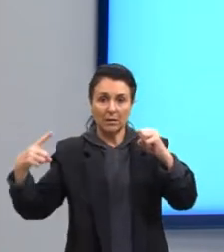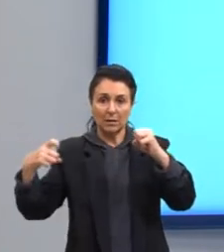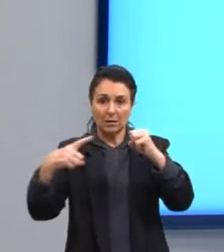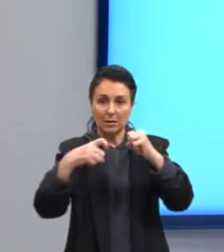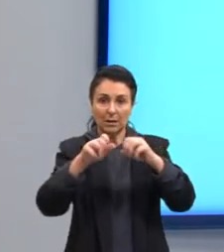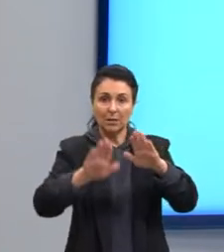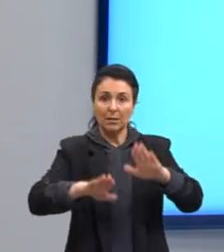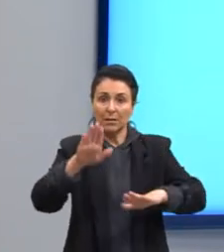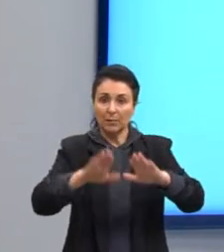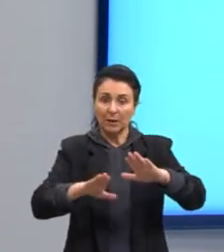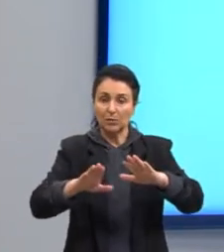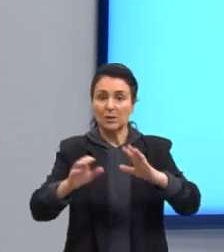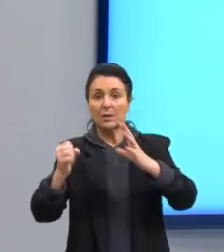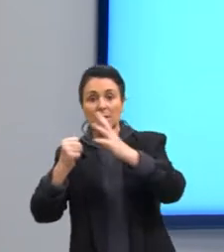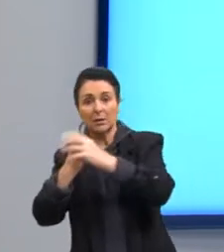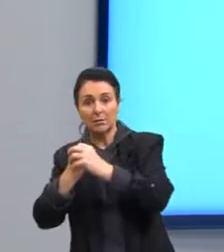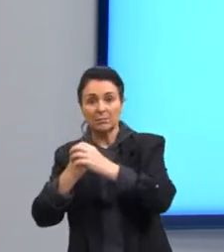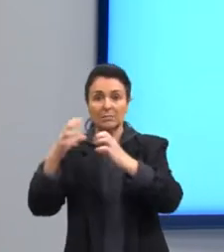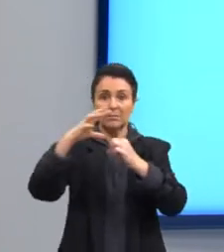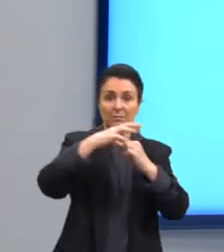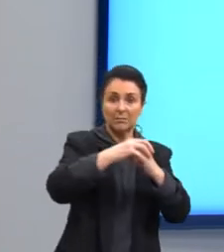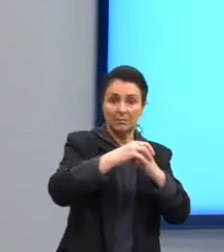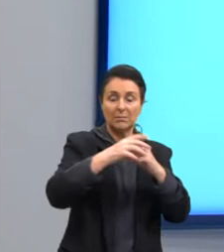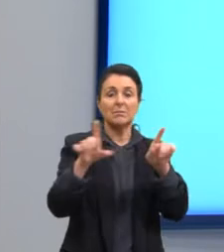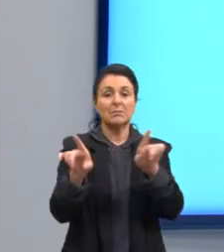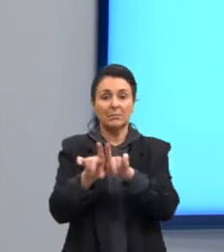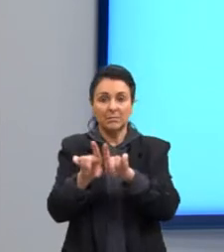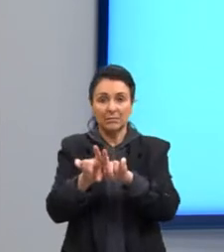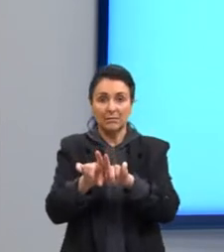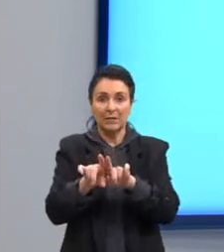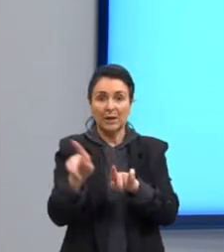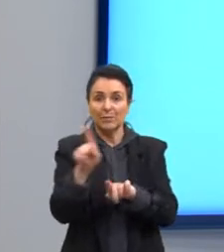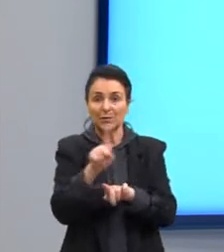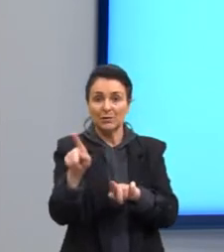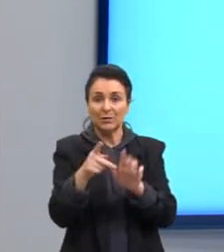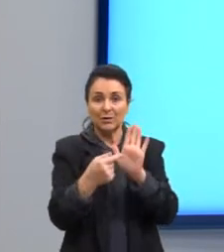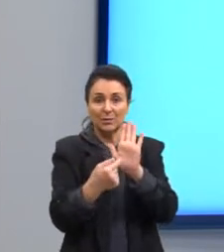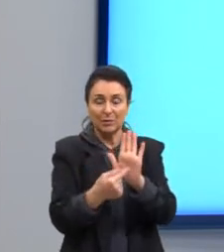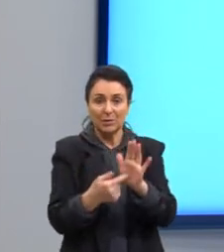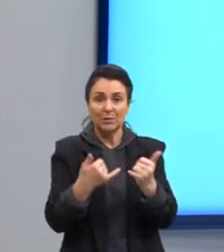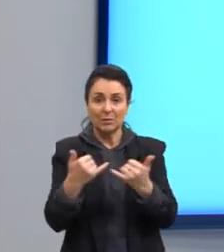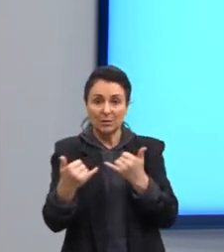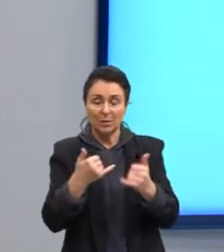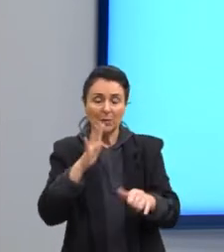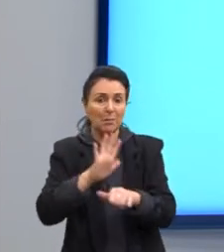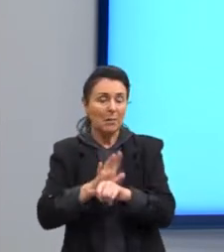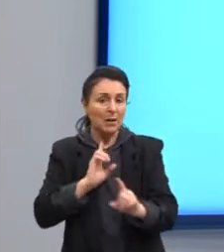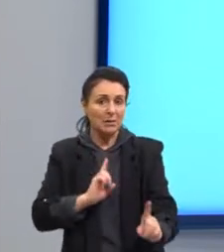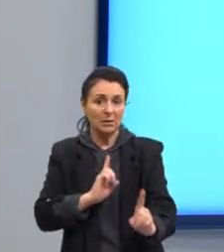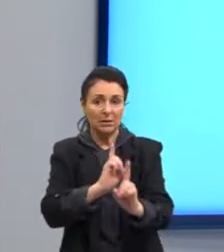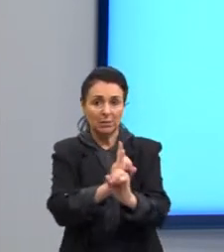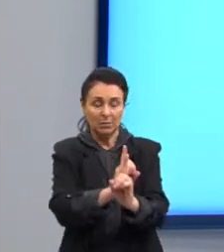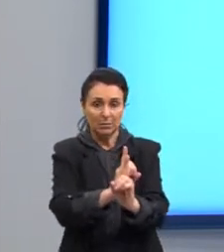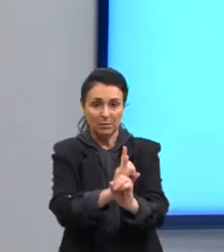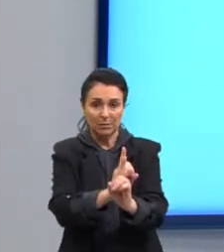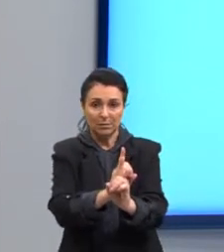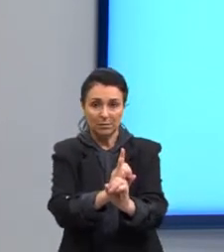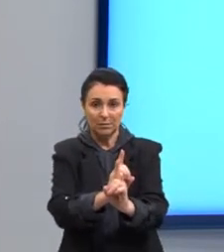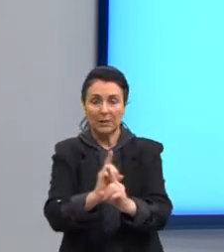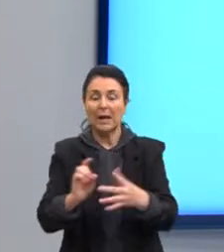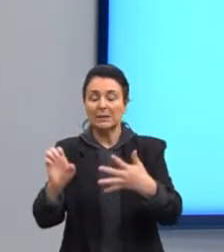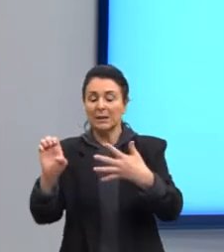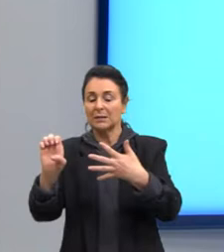também assexuado. Aqui é um exemplo de reprodução que a gente mais encontra, então, nessas espécies.